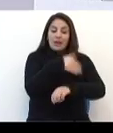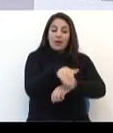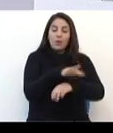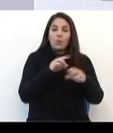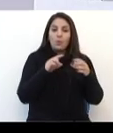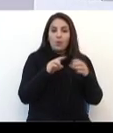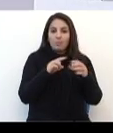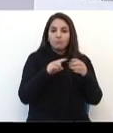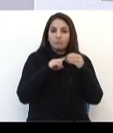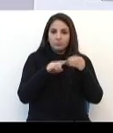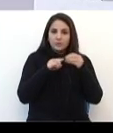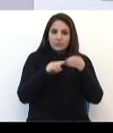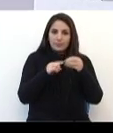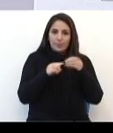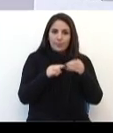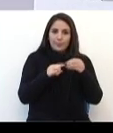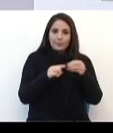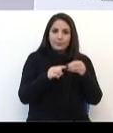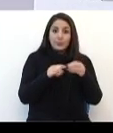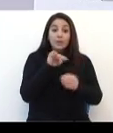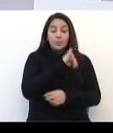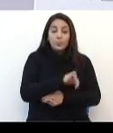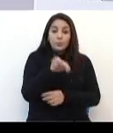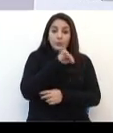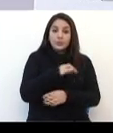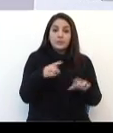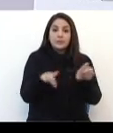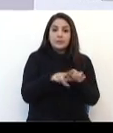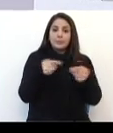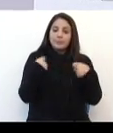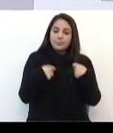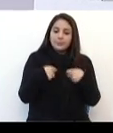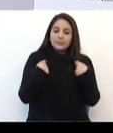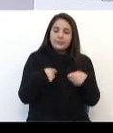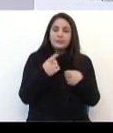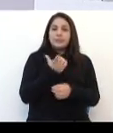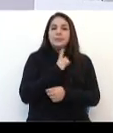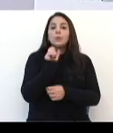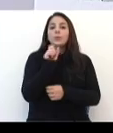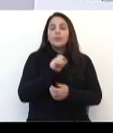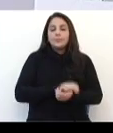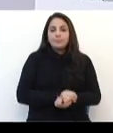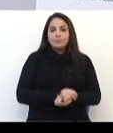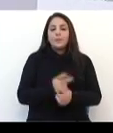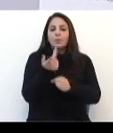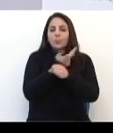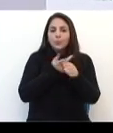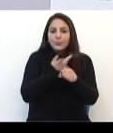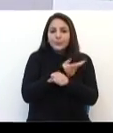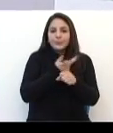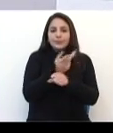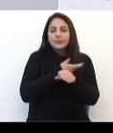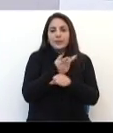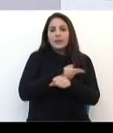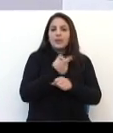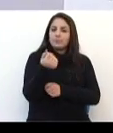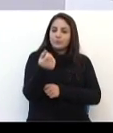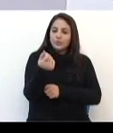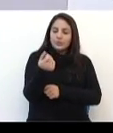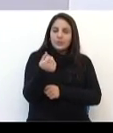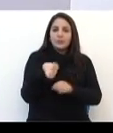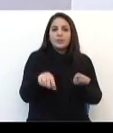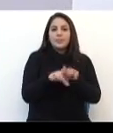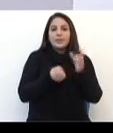seria paliativa e logo ali adiante tem que sim ir em busca de recursos